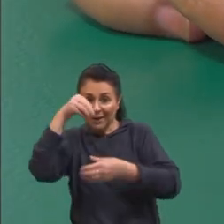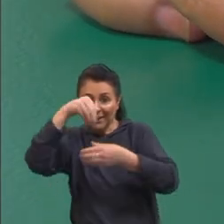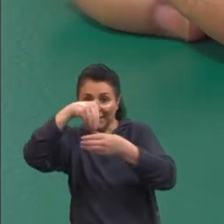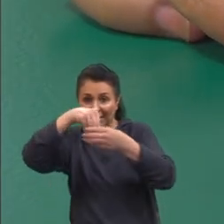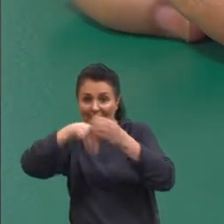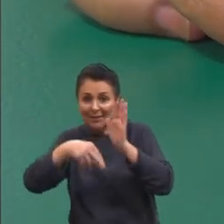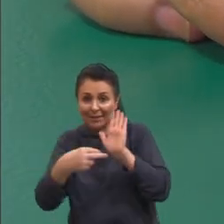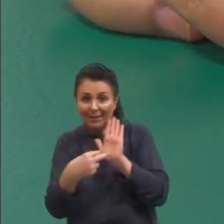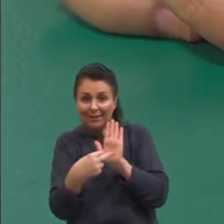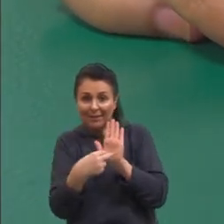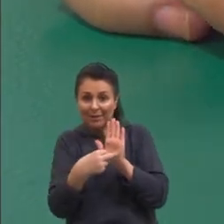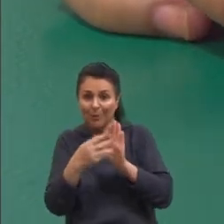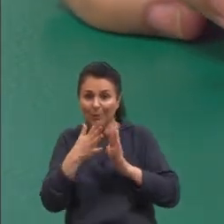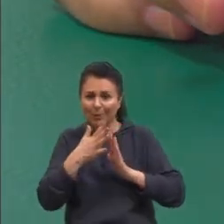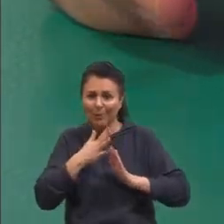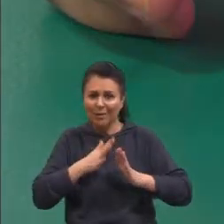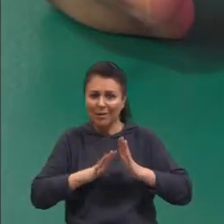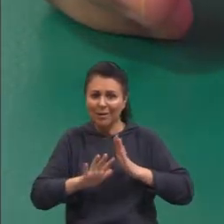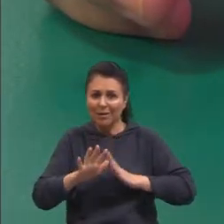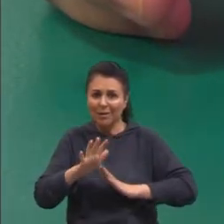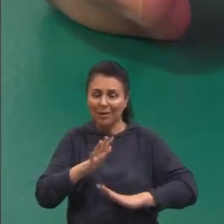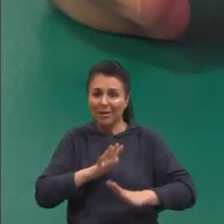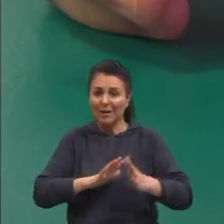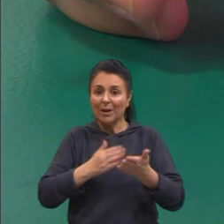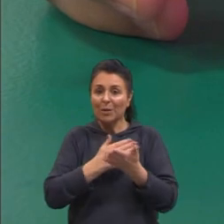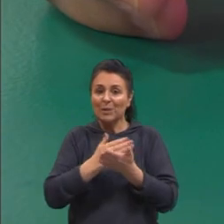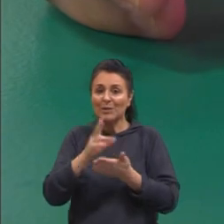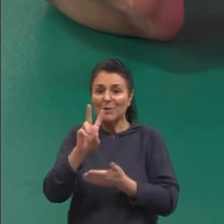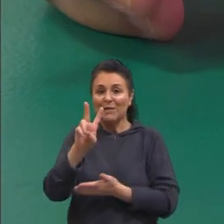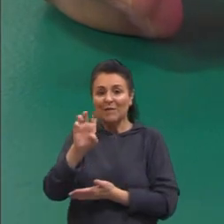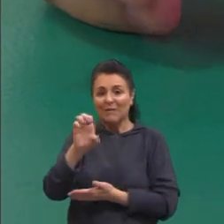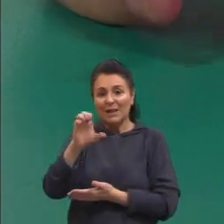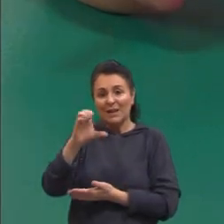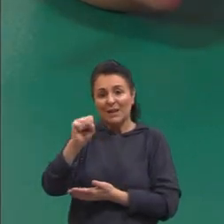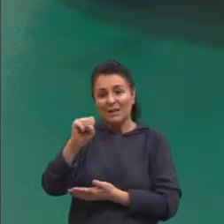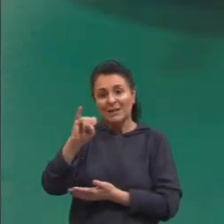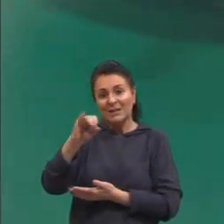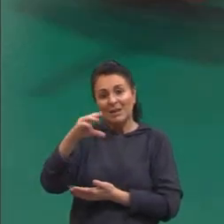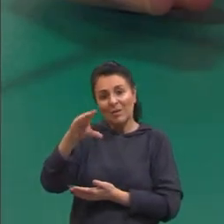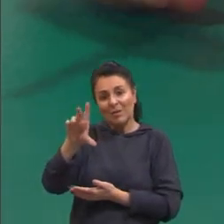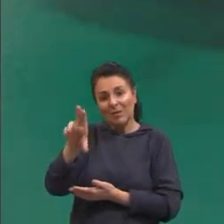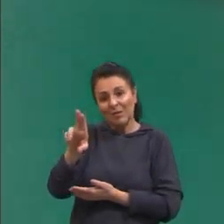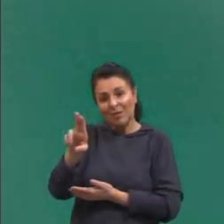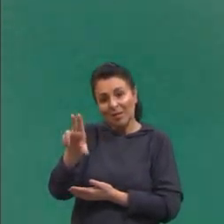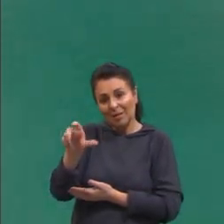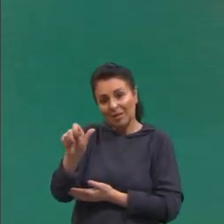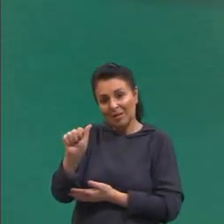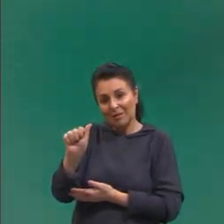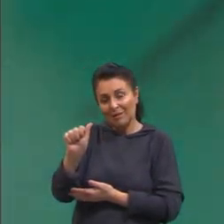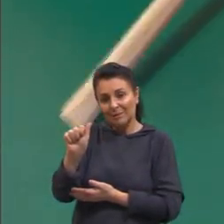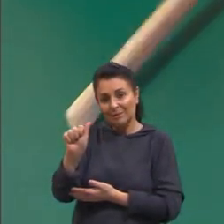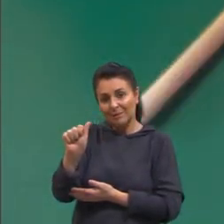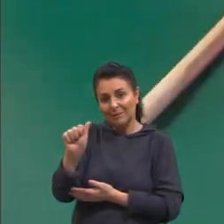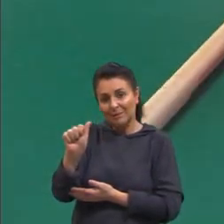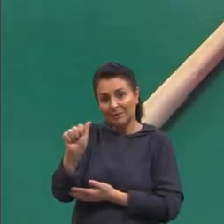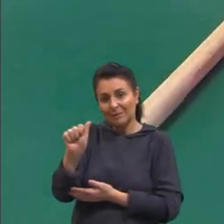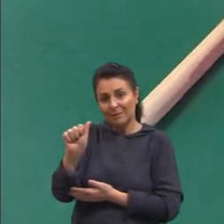Bem devagarinho. É formada uma vesícula da membrana. tá? Então, entrou.